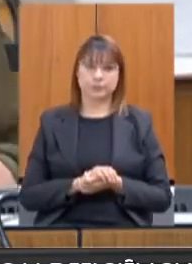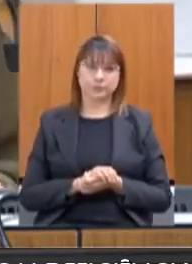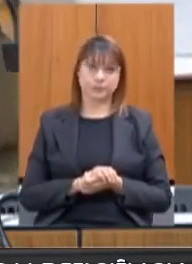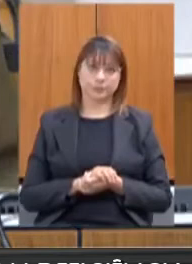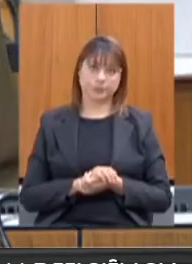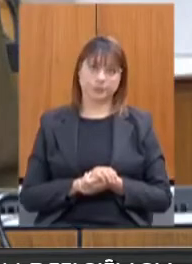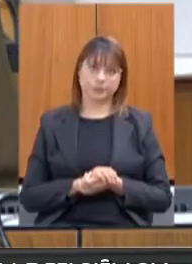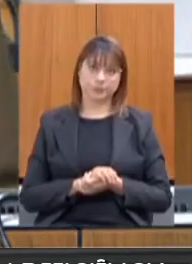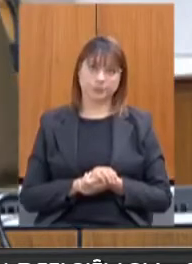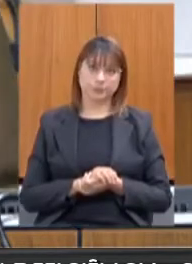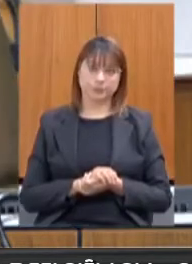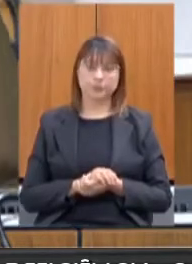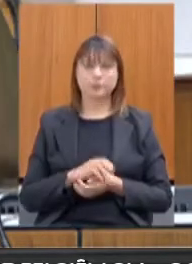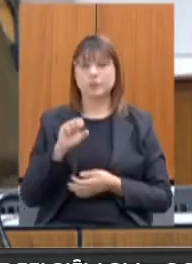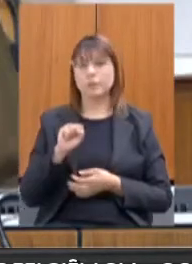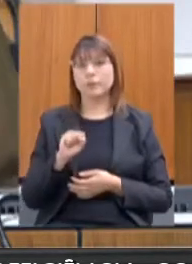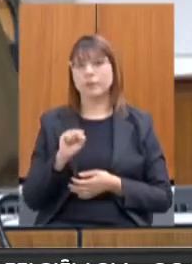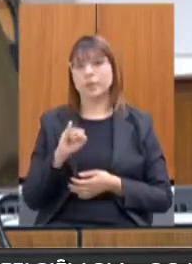O CINE.